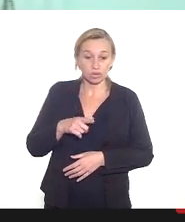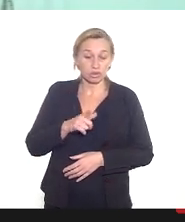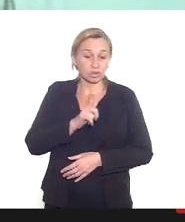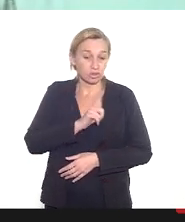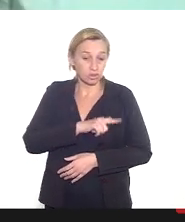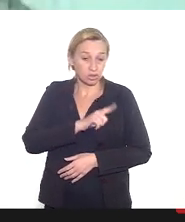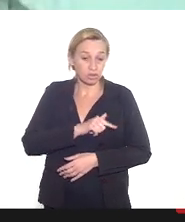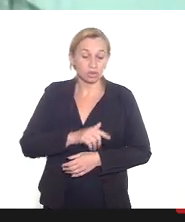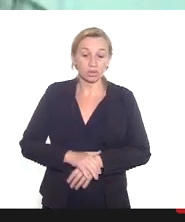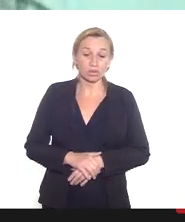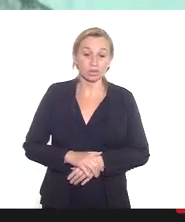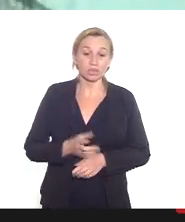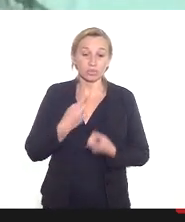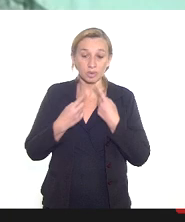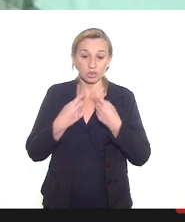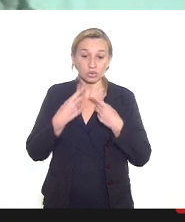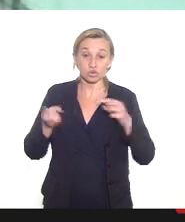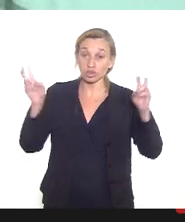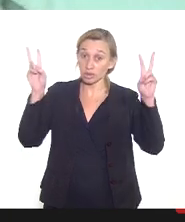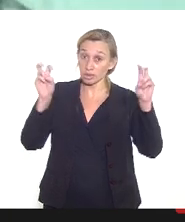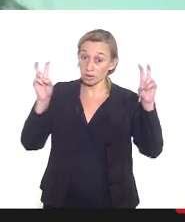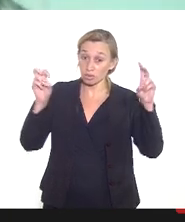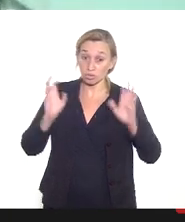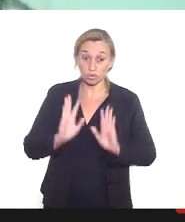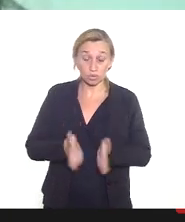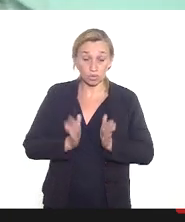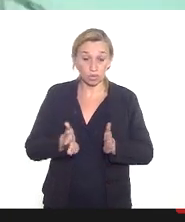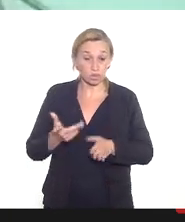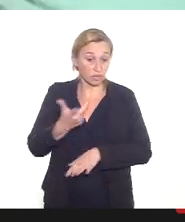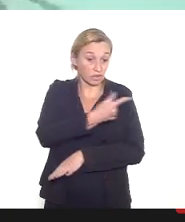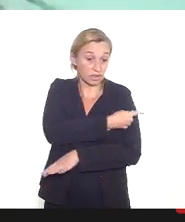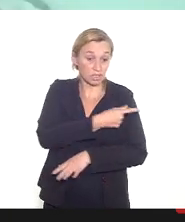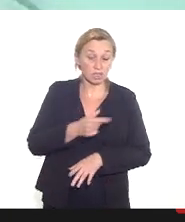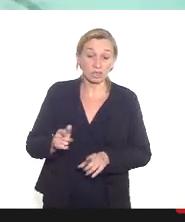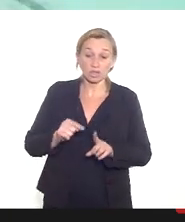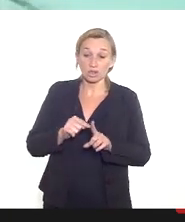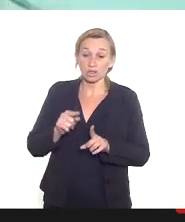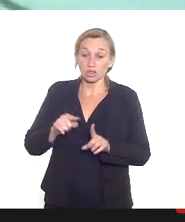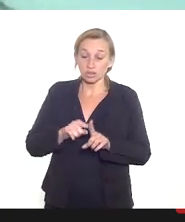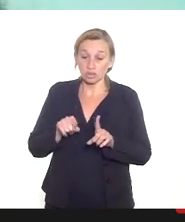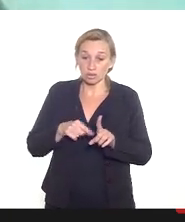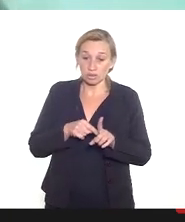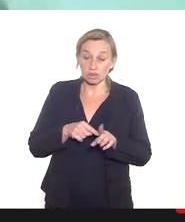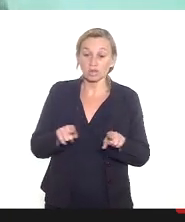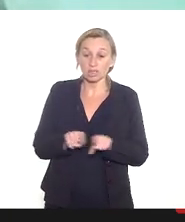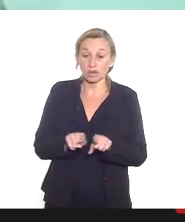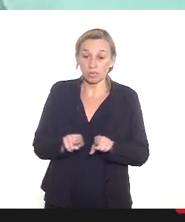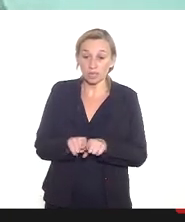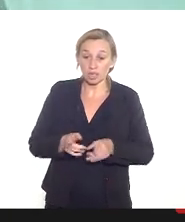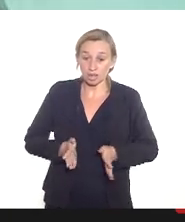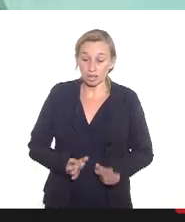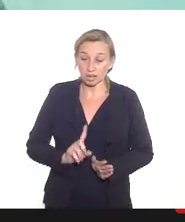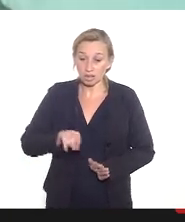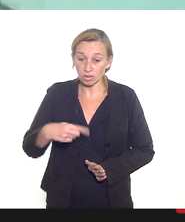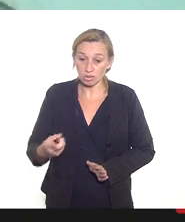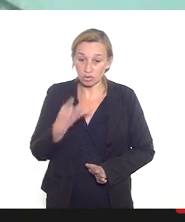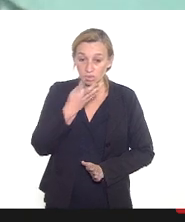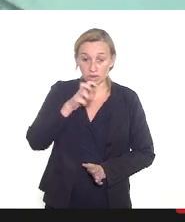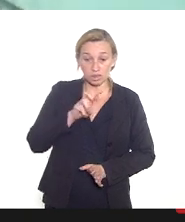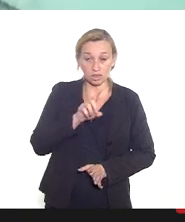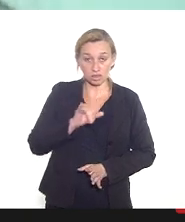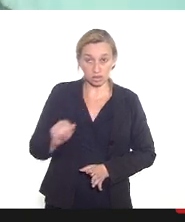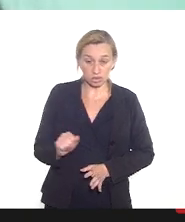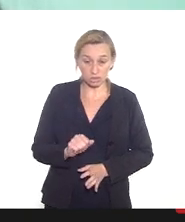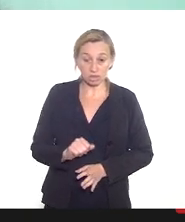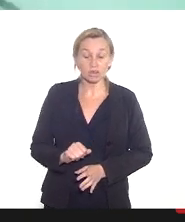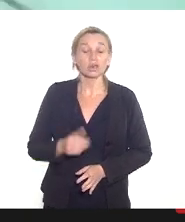para discutirmos hoje essa questão da vacinação das gestantes e puérperas sabendo que a vacinação